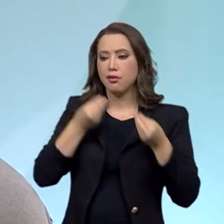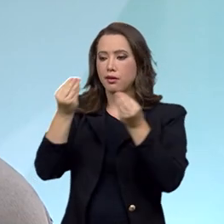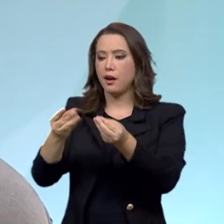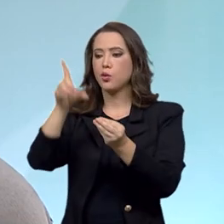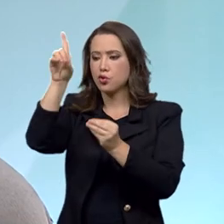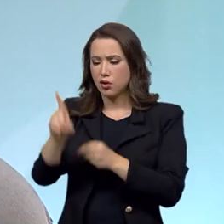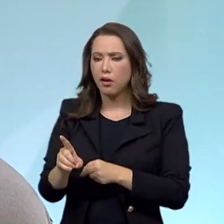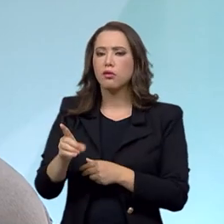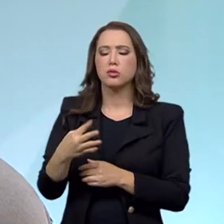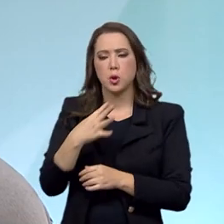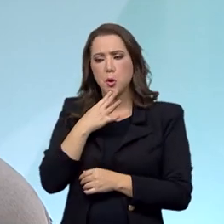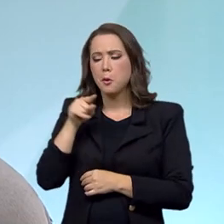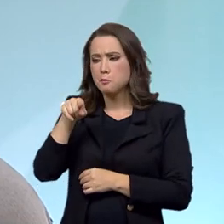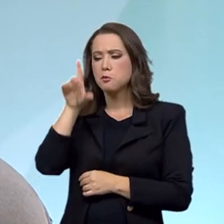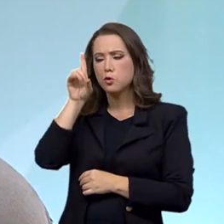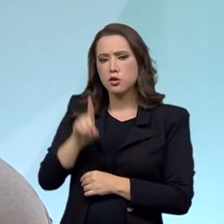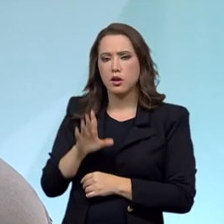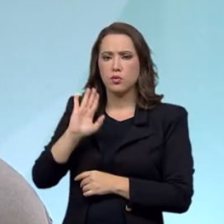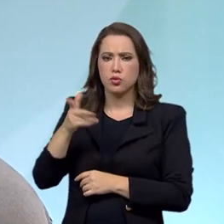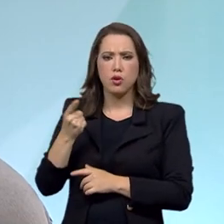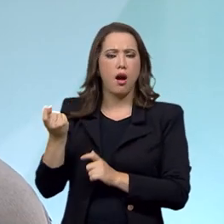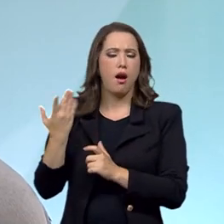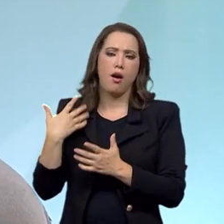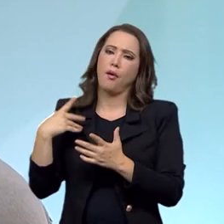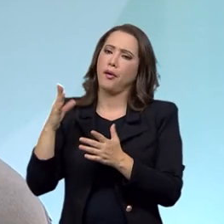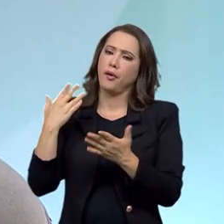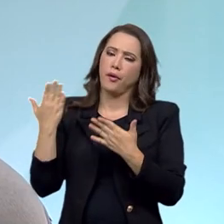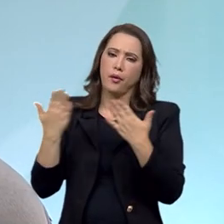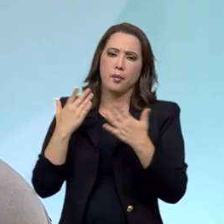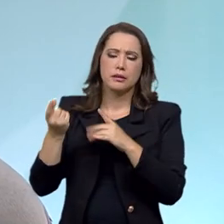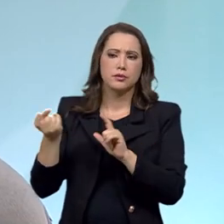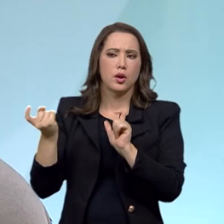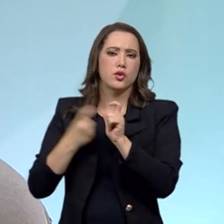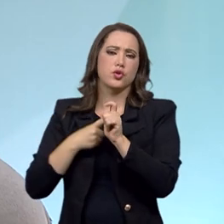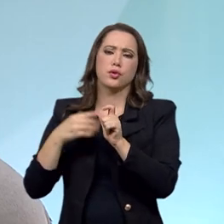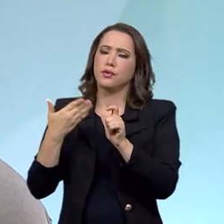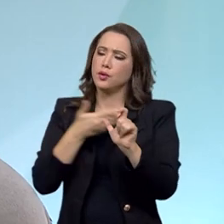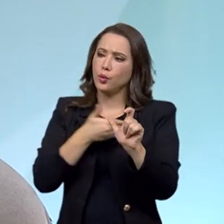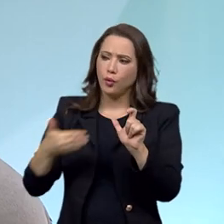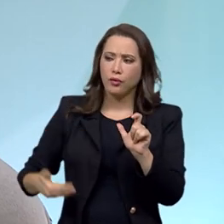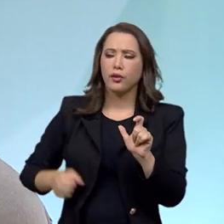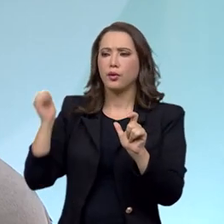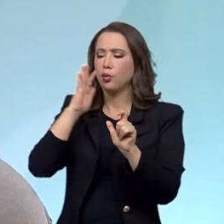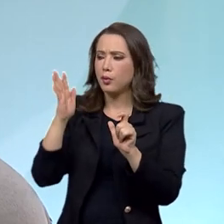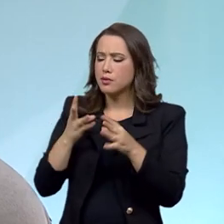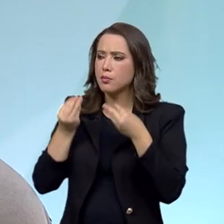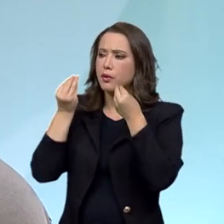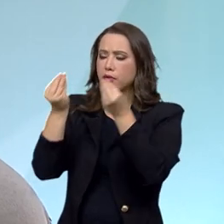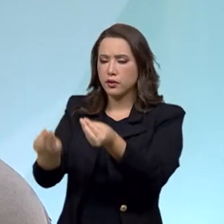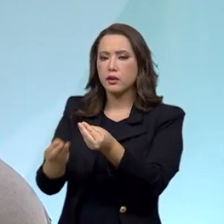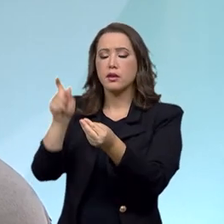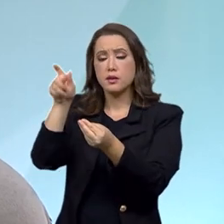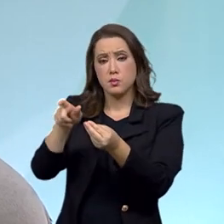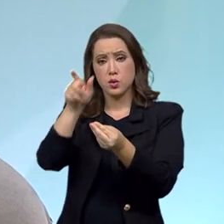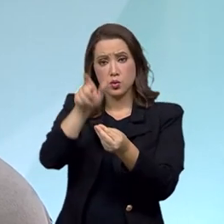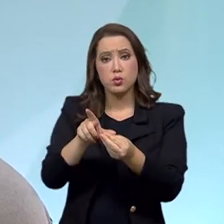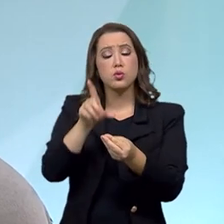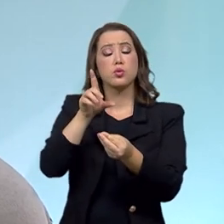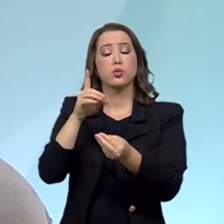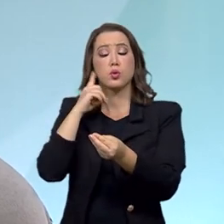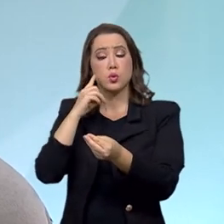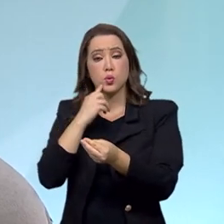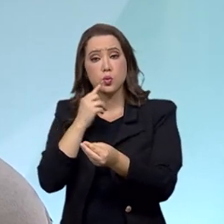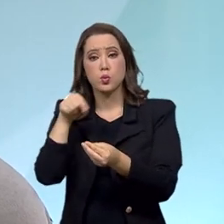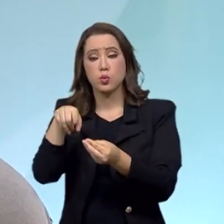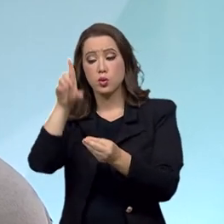direito, reconhecendo uma dívida do Estado brasileiro, da sociedade brasileira com esse público. O que é importante aqui?